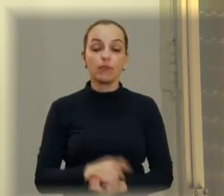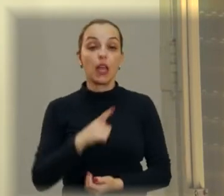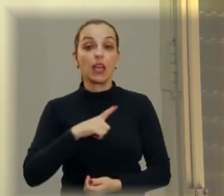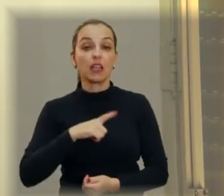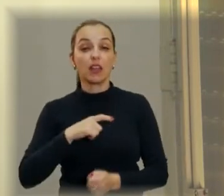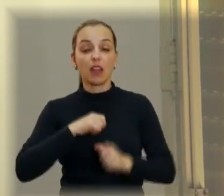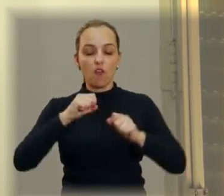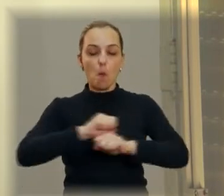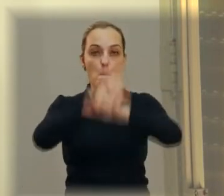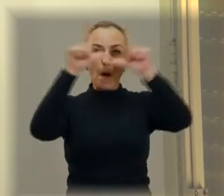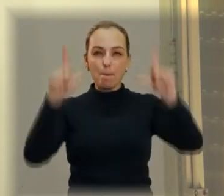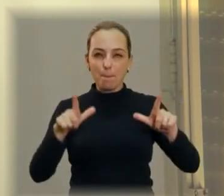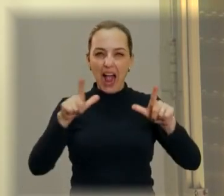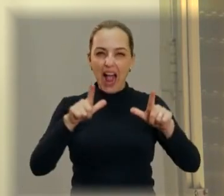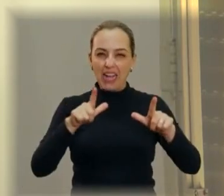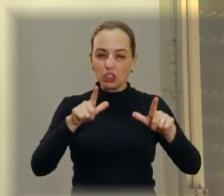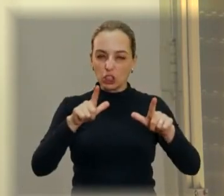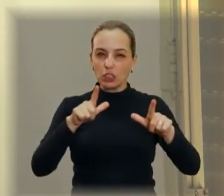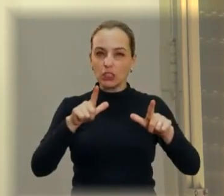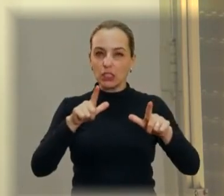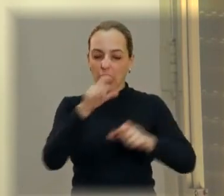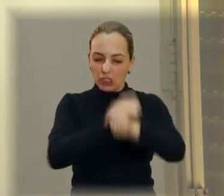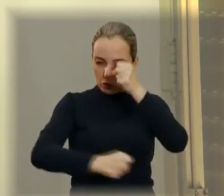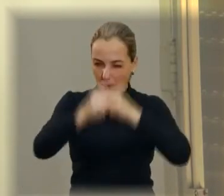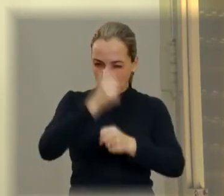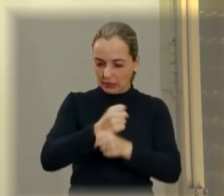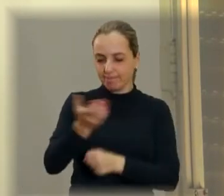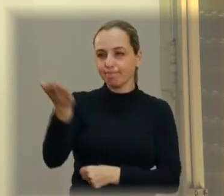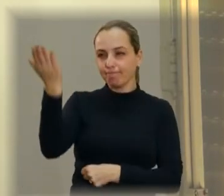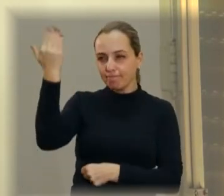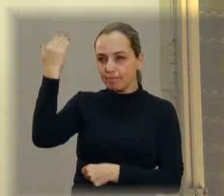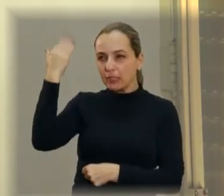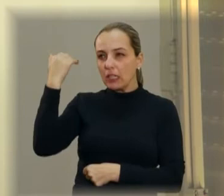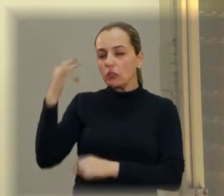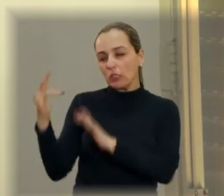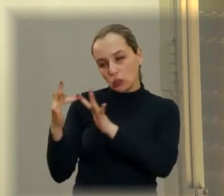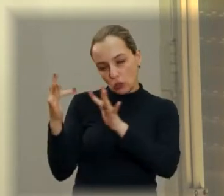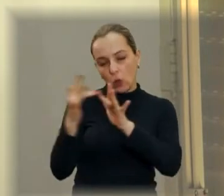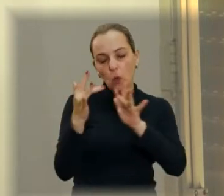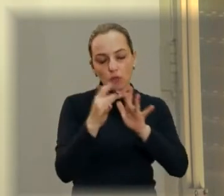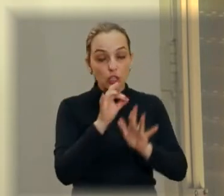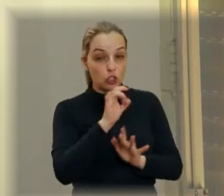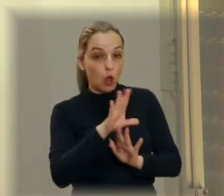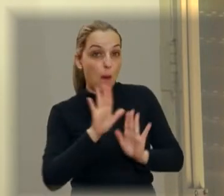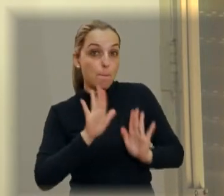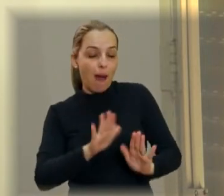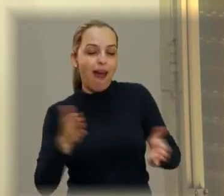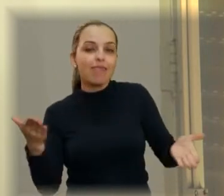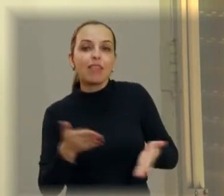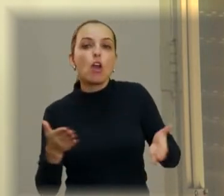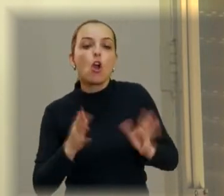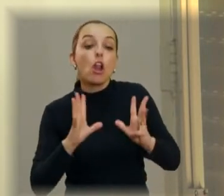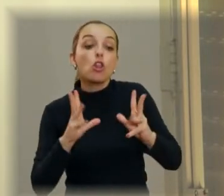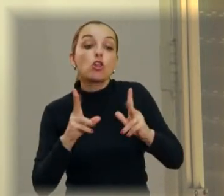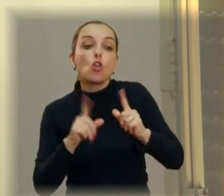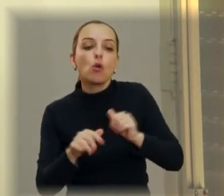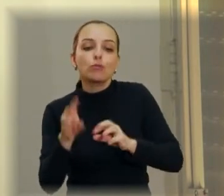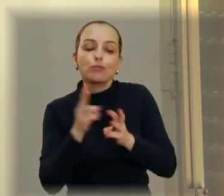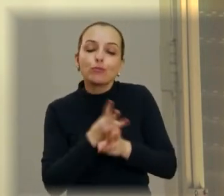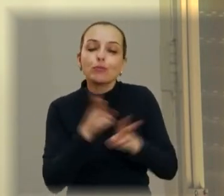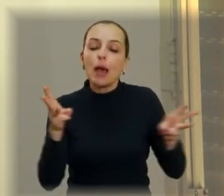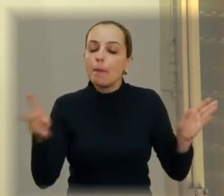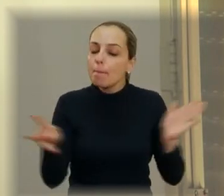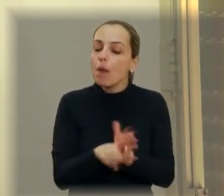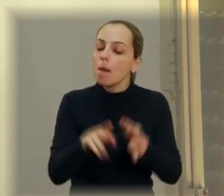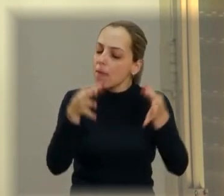2017, 2018 e 2019, com uma página só falando sobre os nossos contatos, basicamente. Mas agora colocamos o site literalmente no